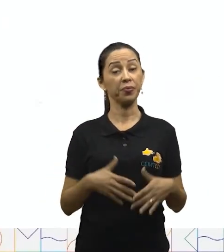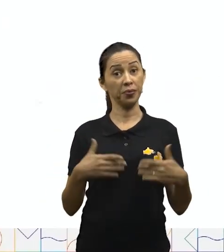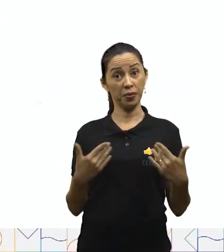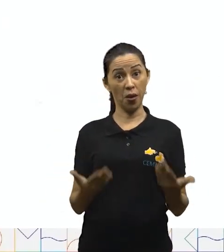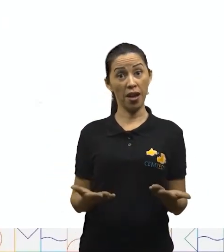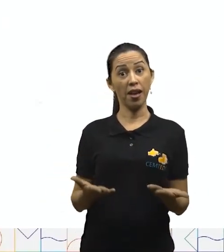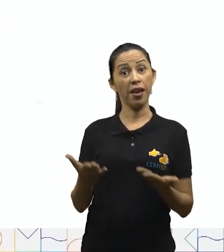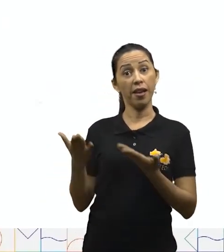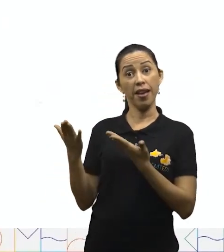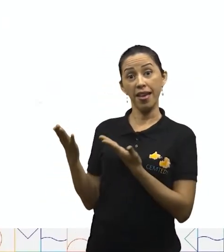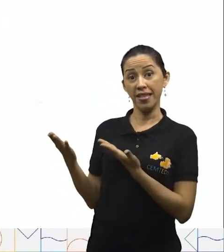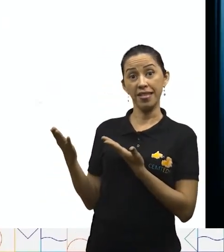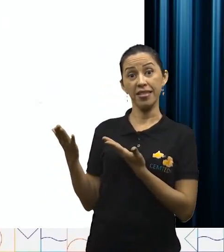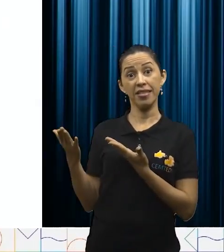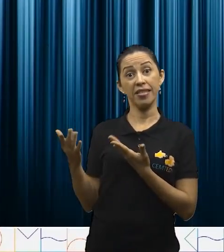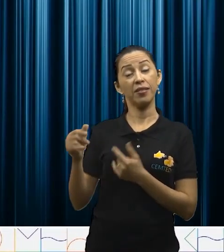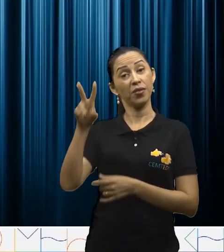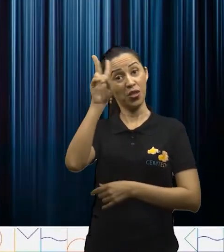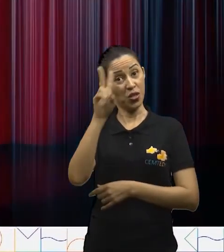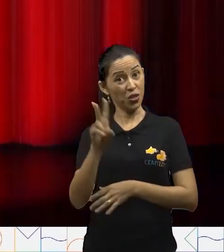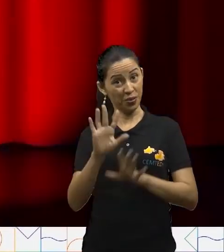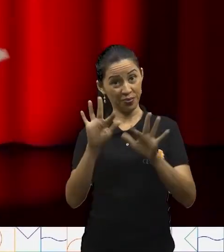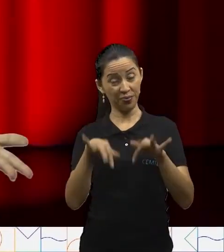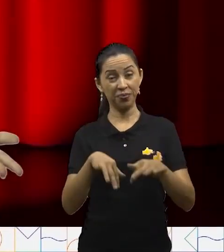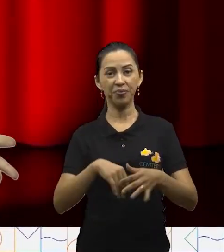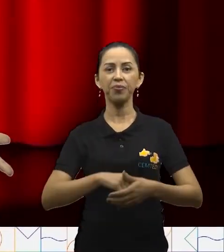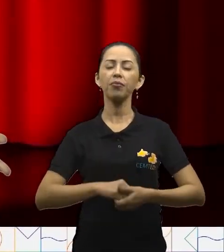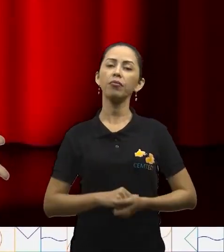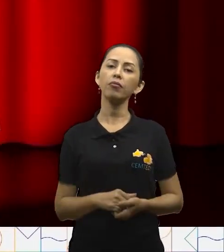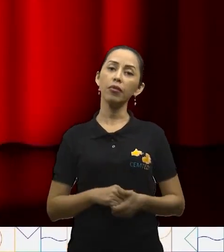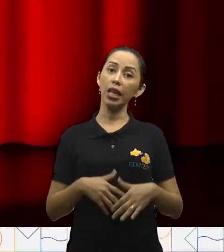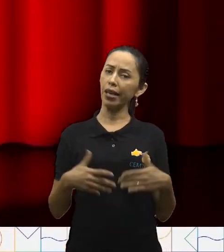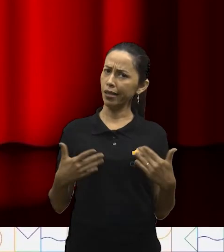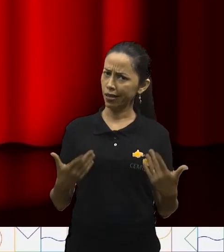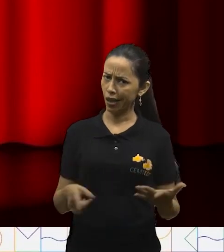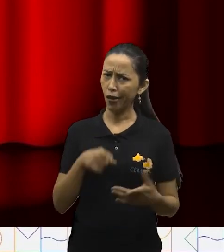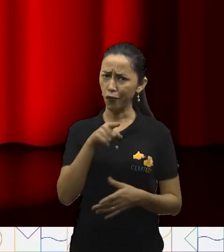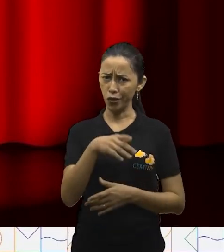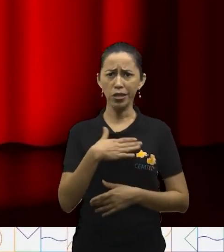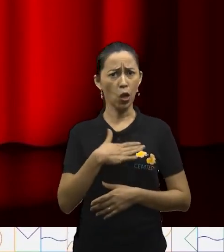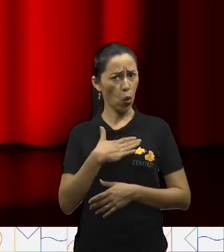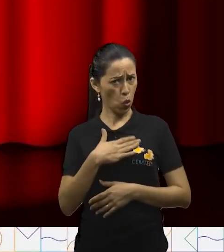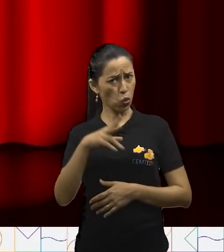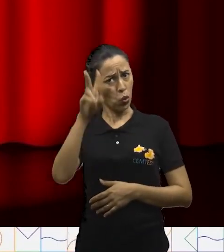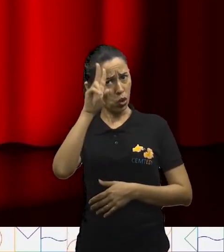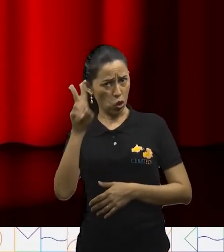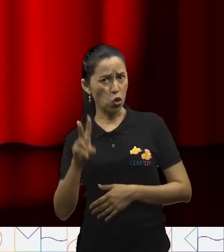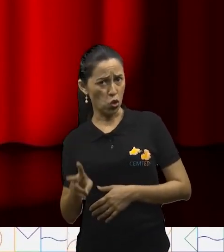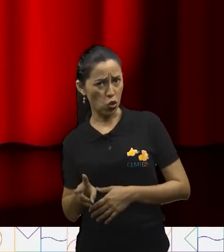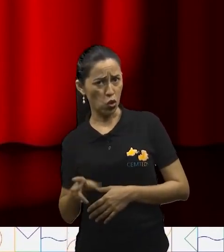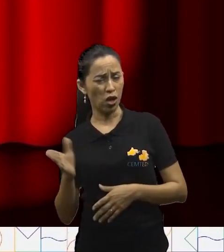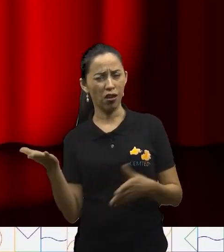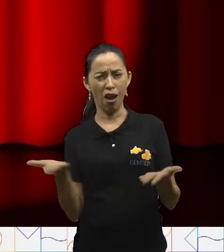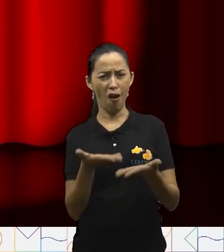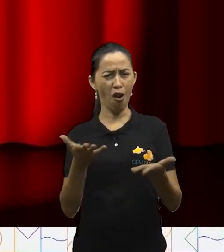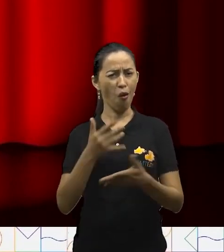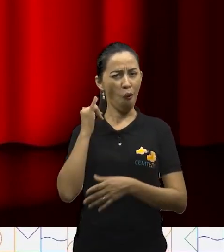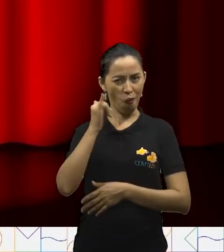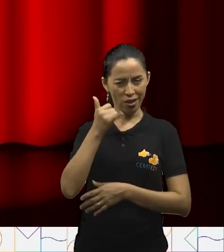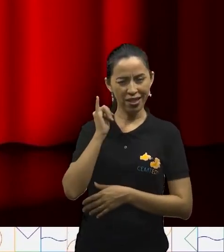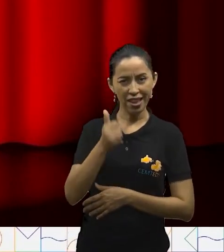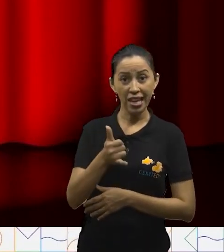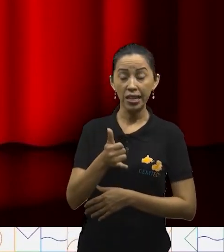é o fim da história. E aí, você gostou da história que acabamos de ler? Eu